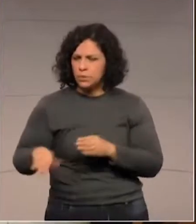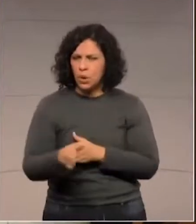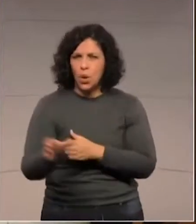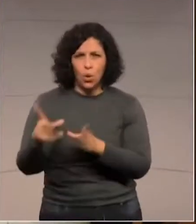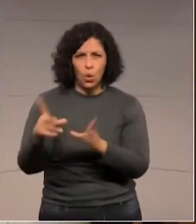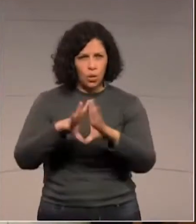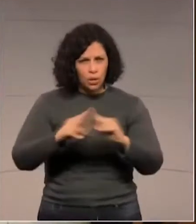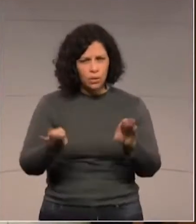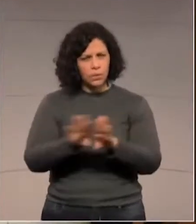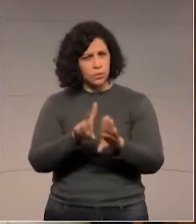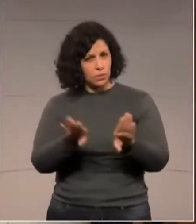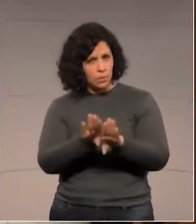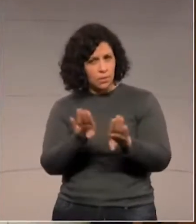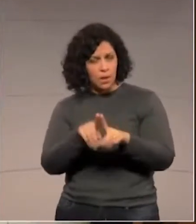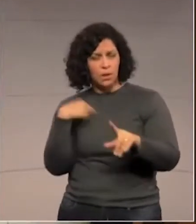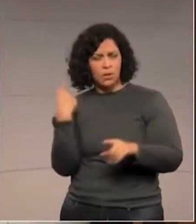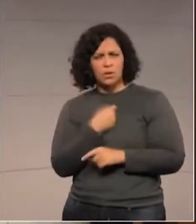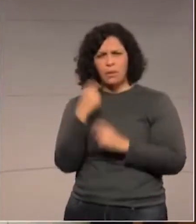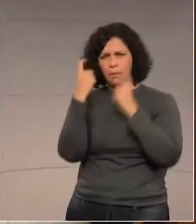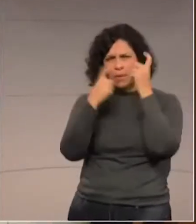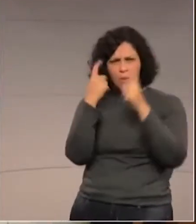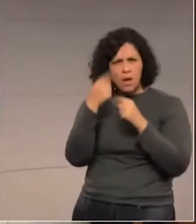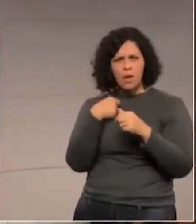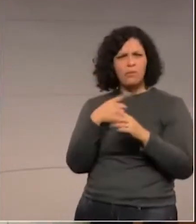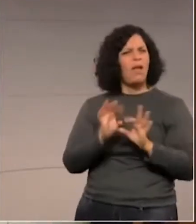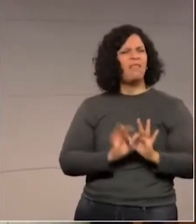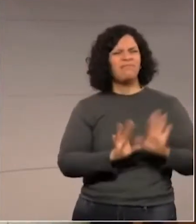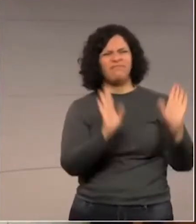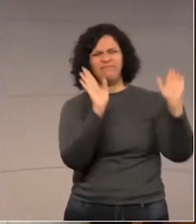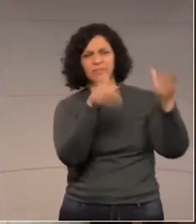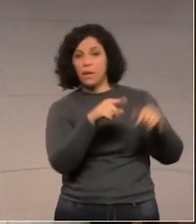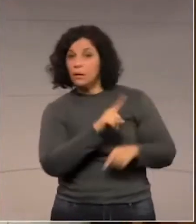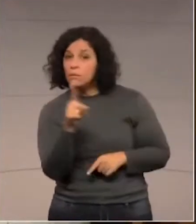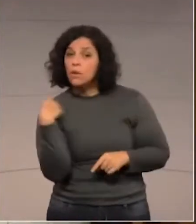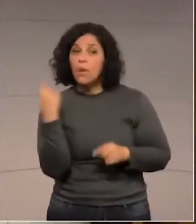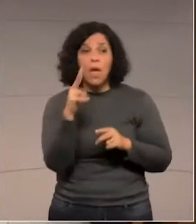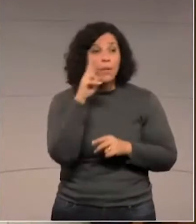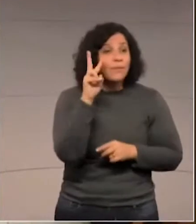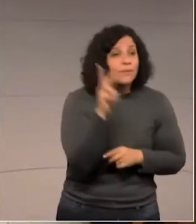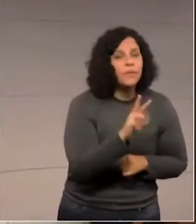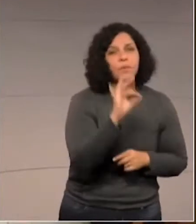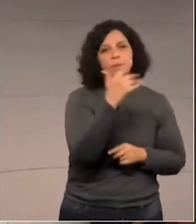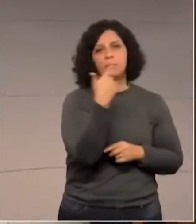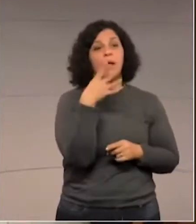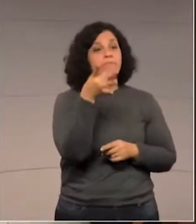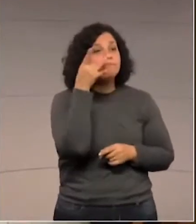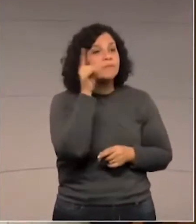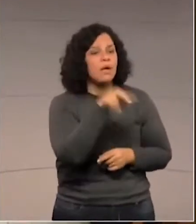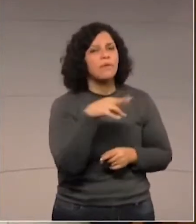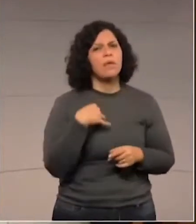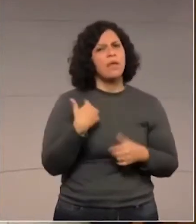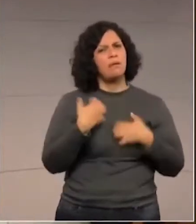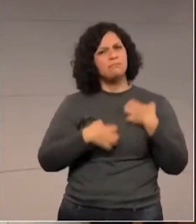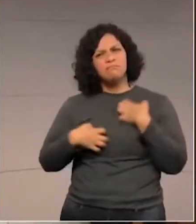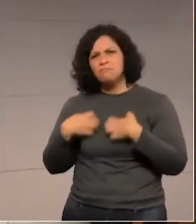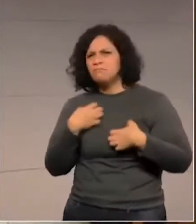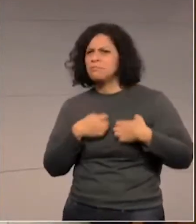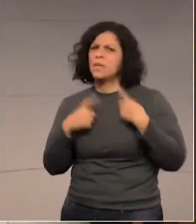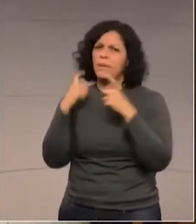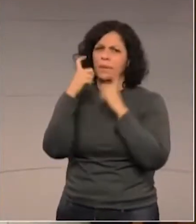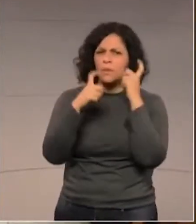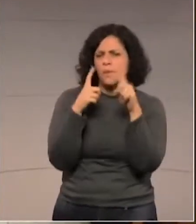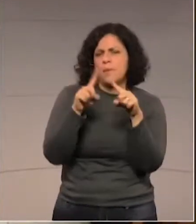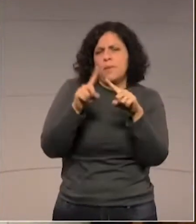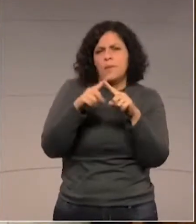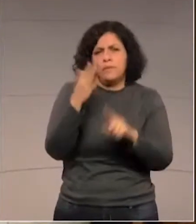não podemos deixar isso passar, ainda mais que eu estive lá em loco e vi essa situação, que me deixou muito estarrecido, porque